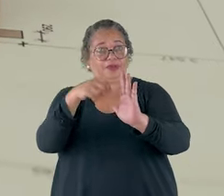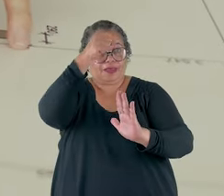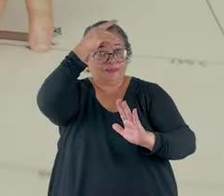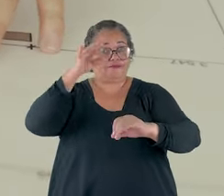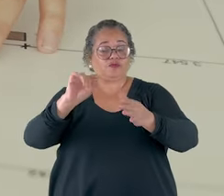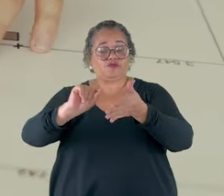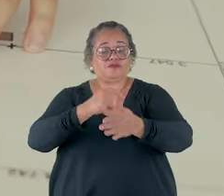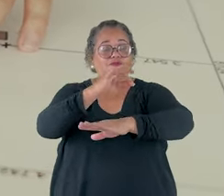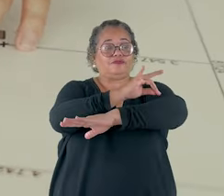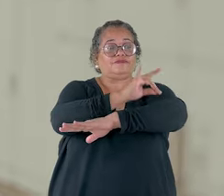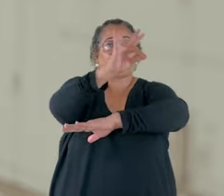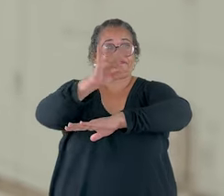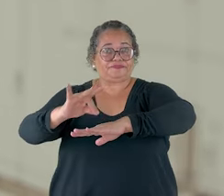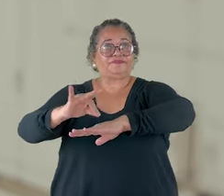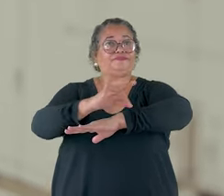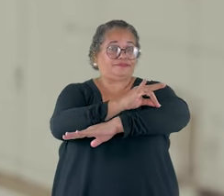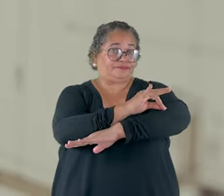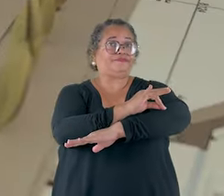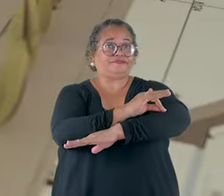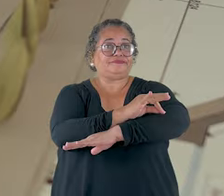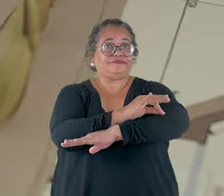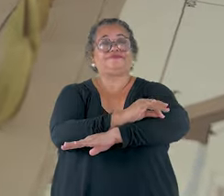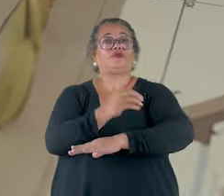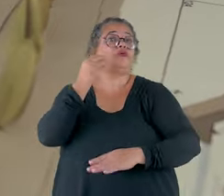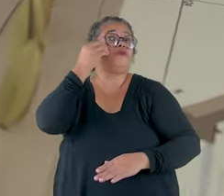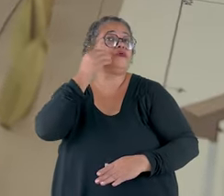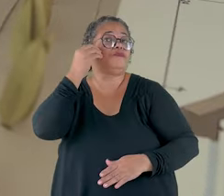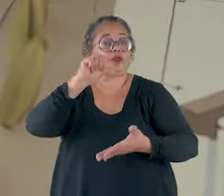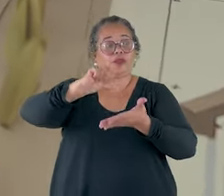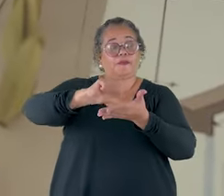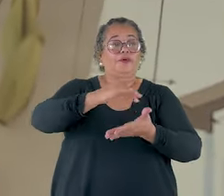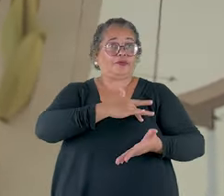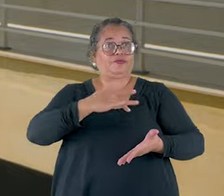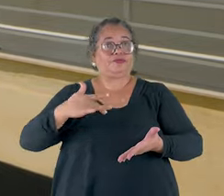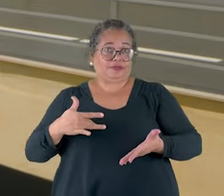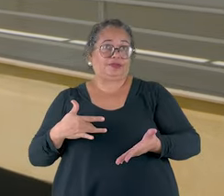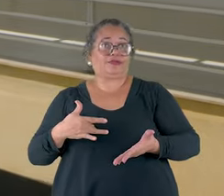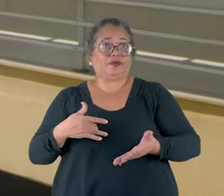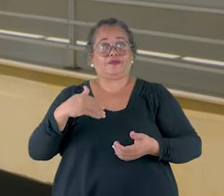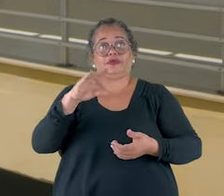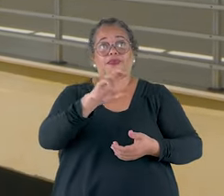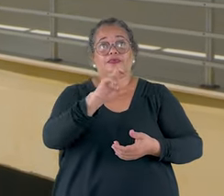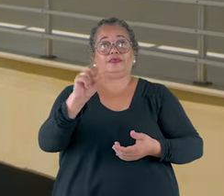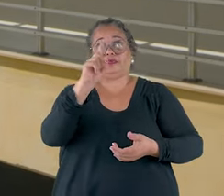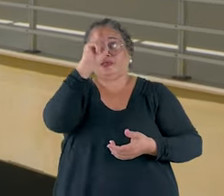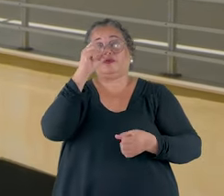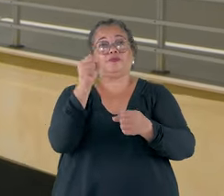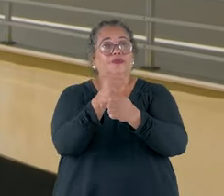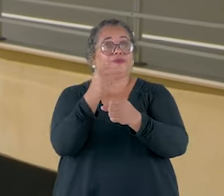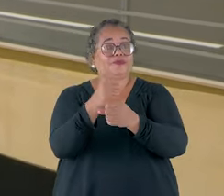a Prefeitura contratou um escritório de arquitetura especializado em unidades de saúde, com mais de 500